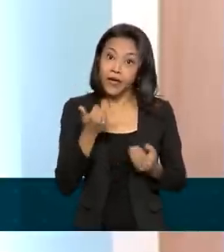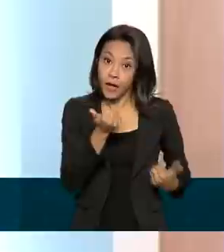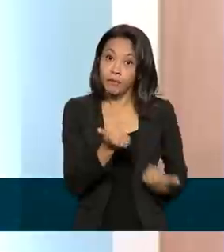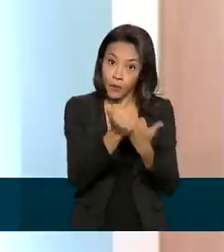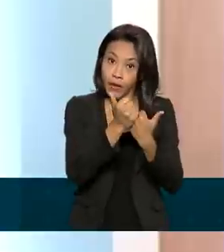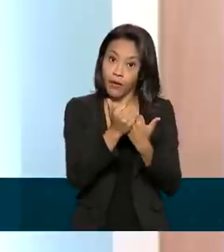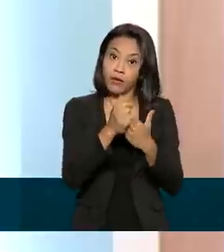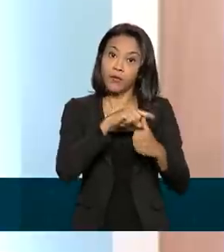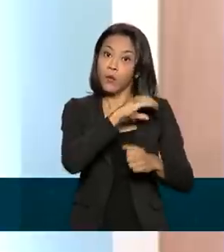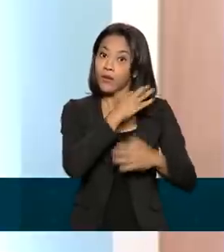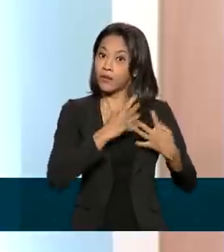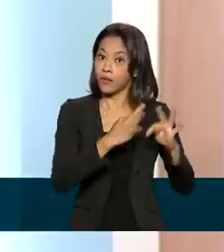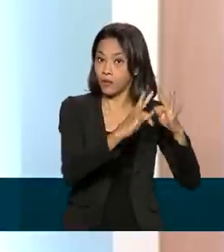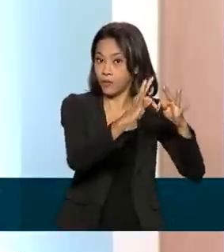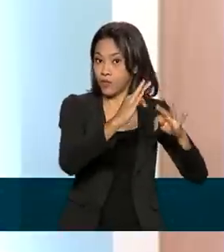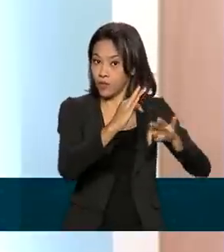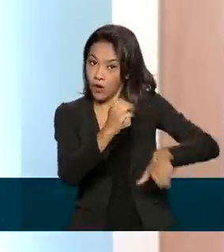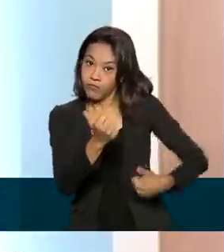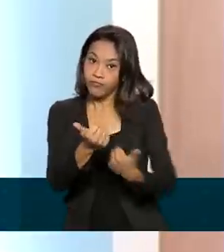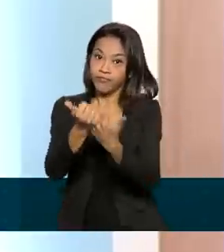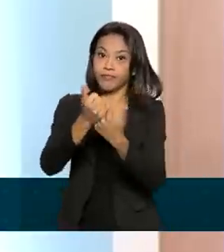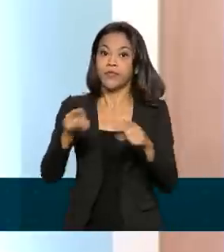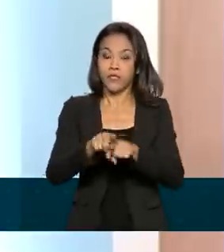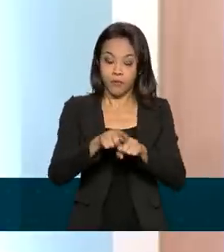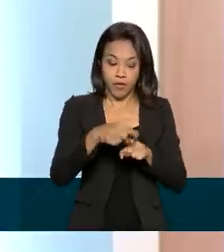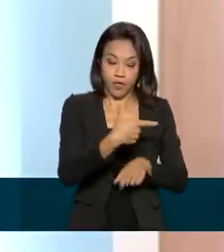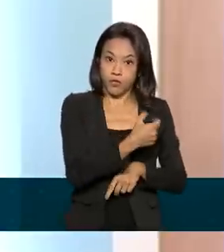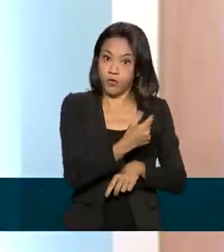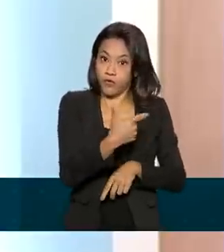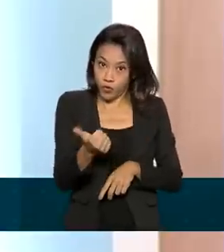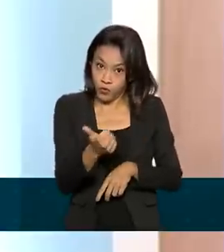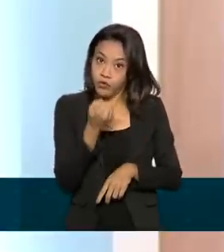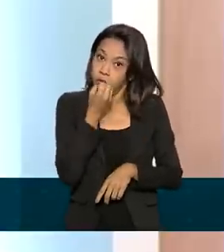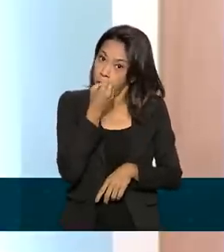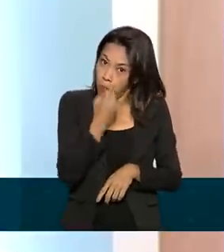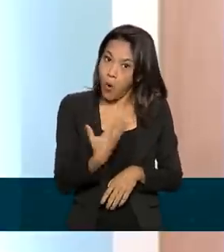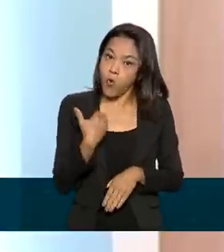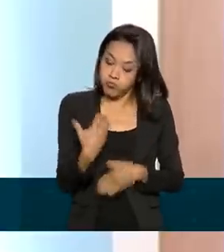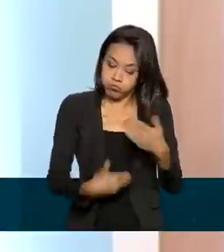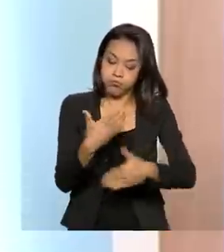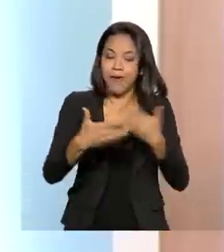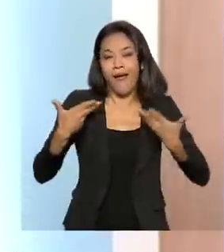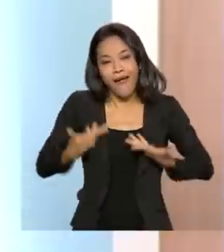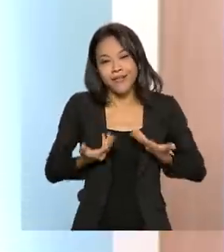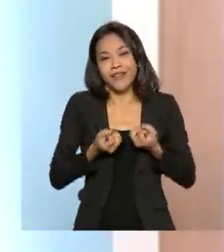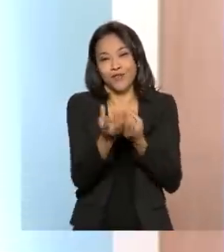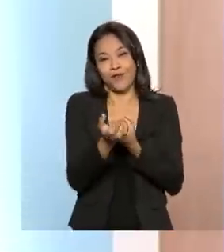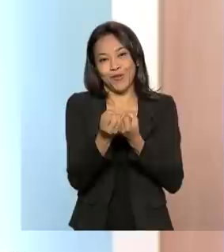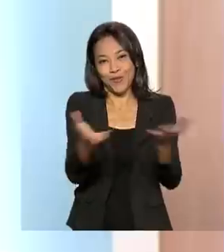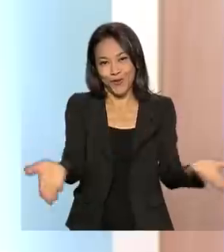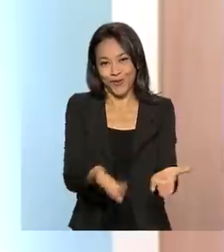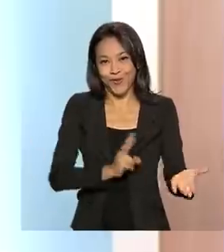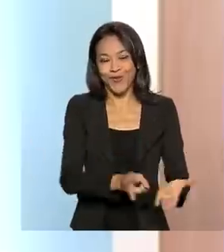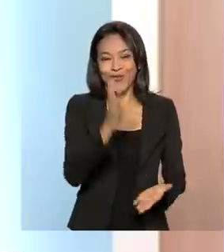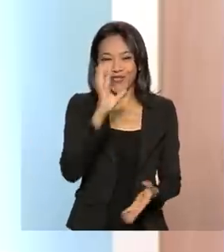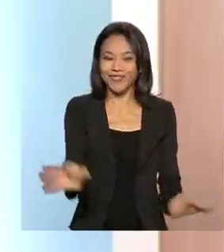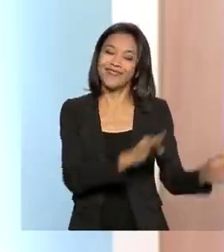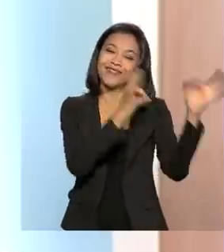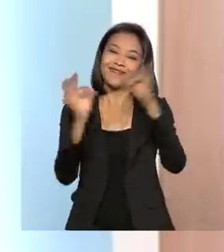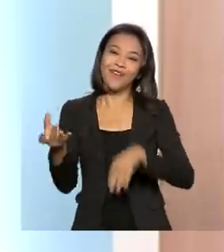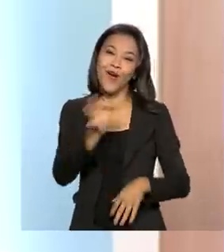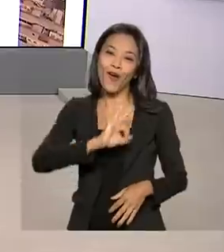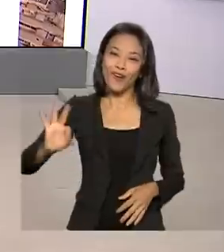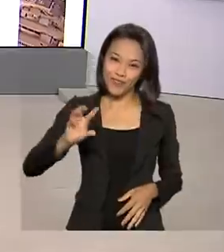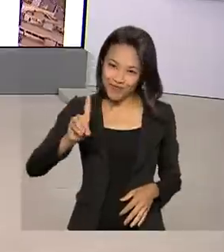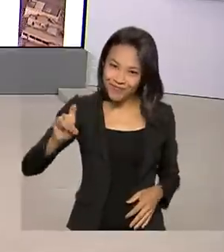prejudicados com a pandemia, mas em 2021 tiveram um ótimo desempenho. Essa informação que tínhamos para você hoje, continue conosco e tenha um